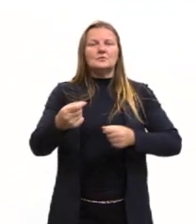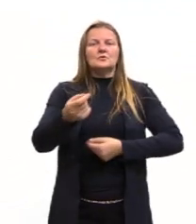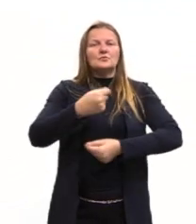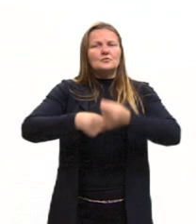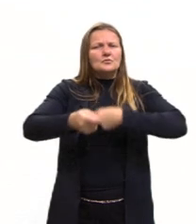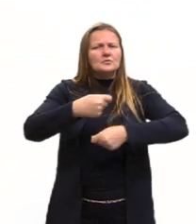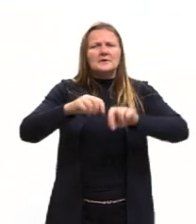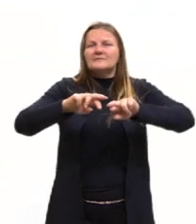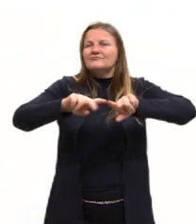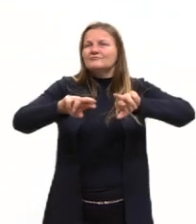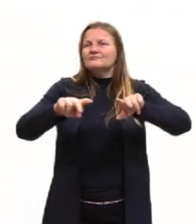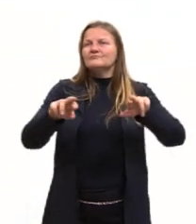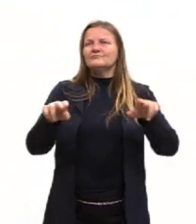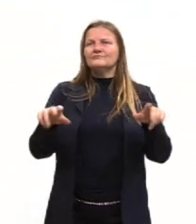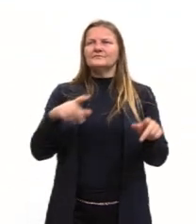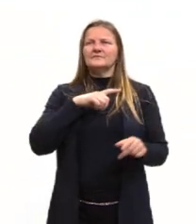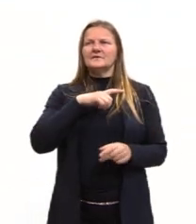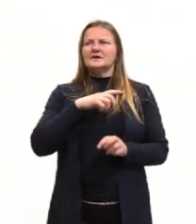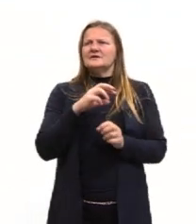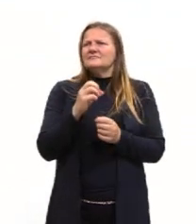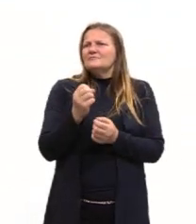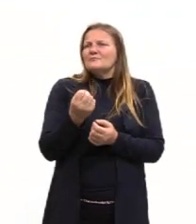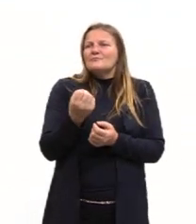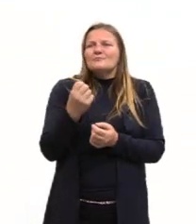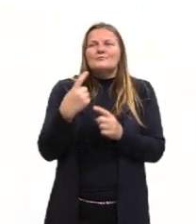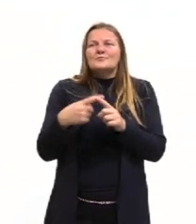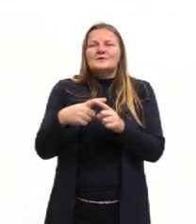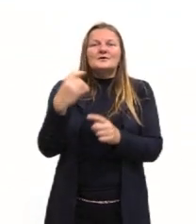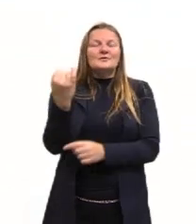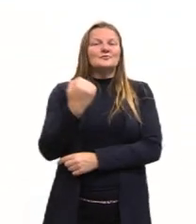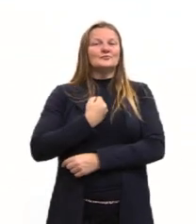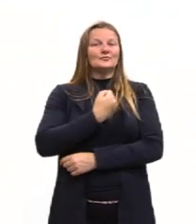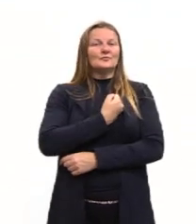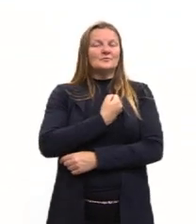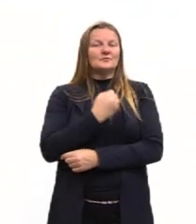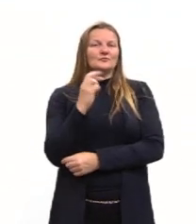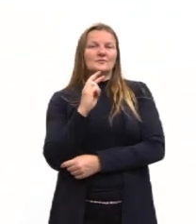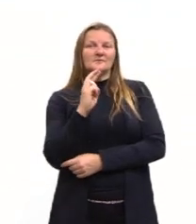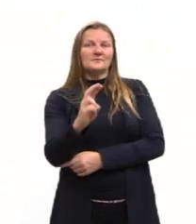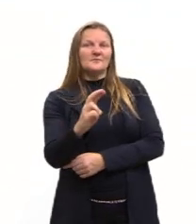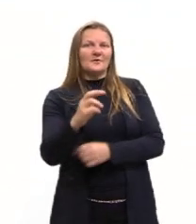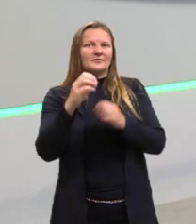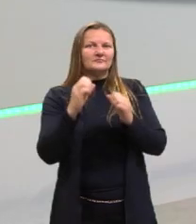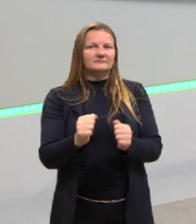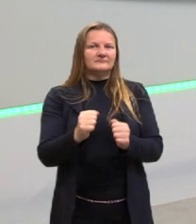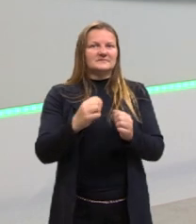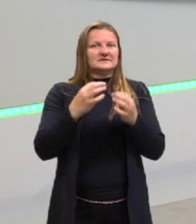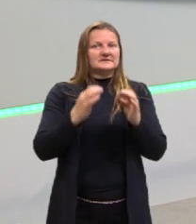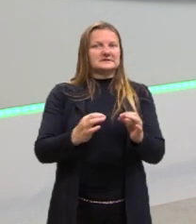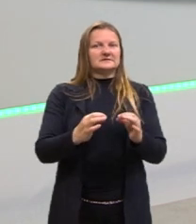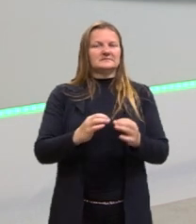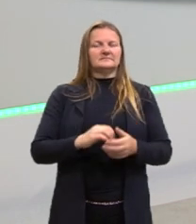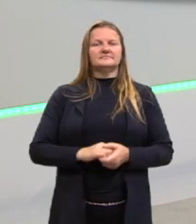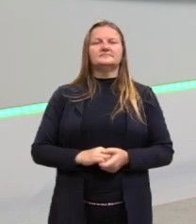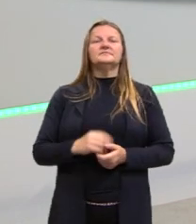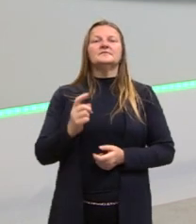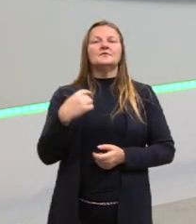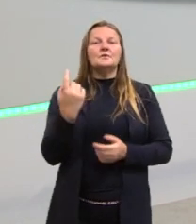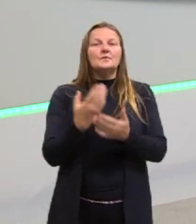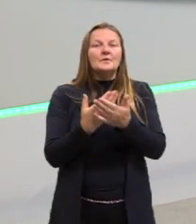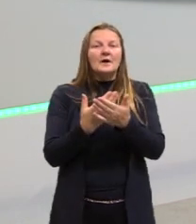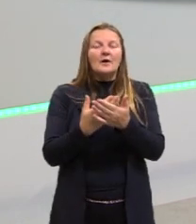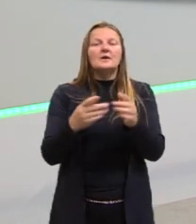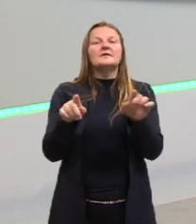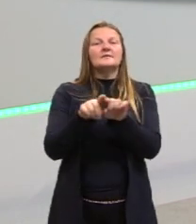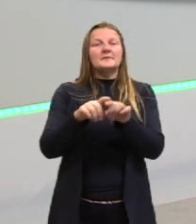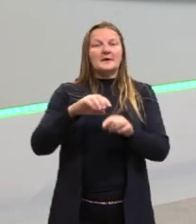usarem os números em prol de sentidos e resultados positivos. Então, até a nossa aula, e a